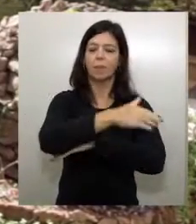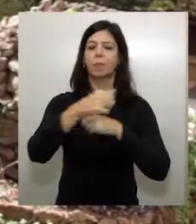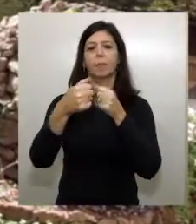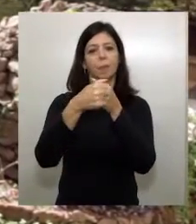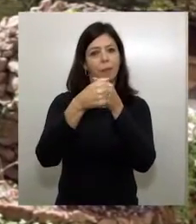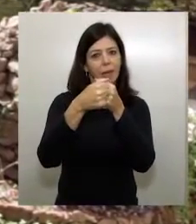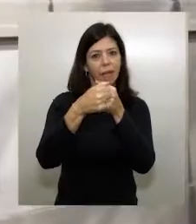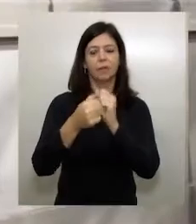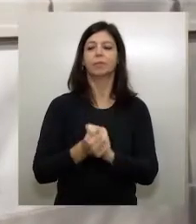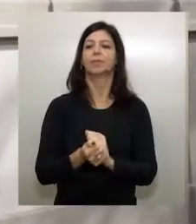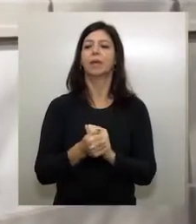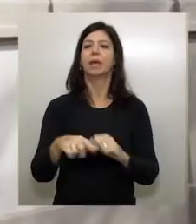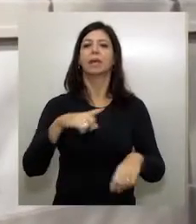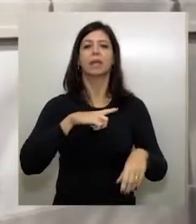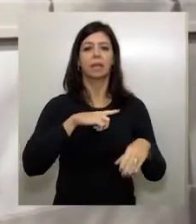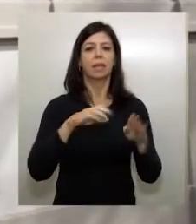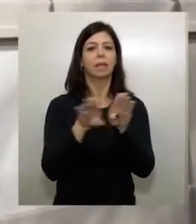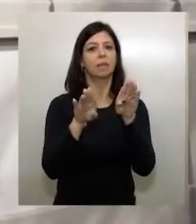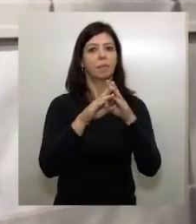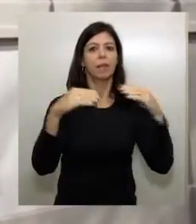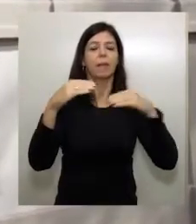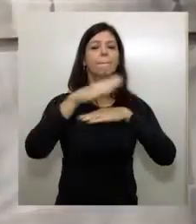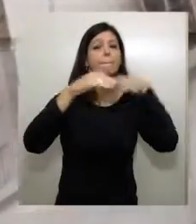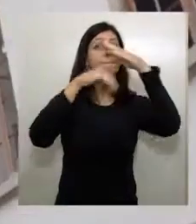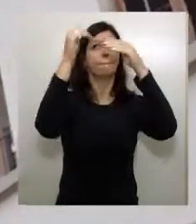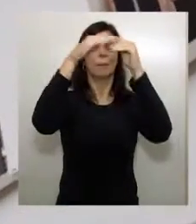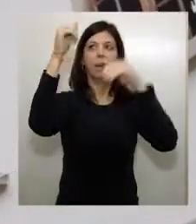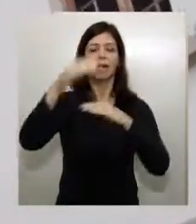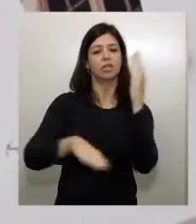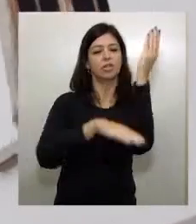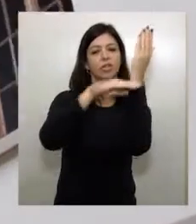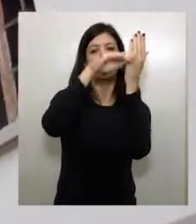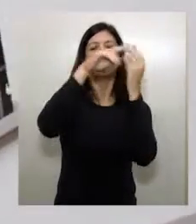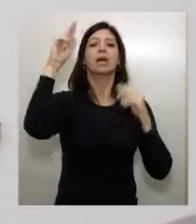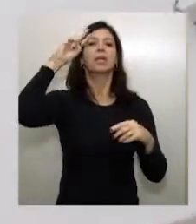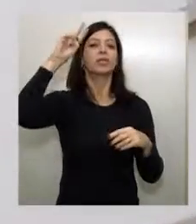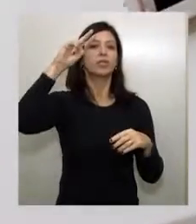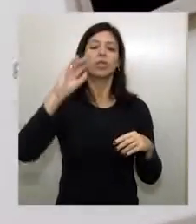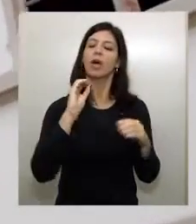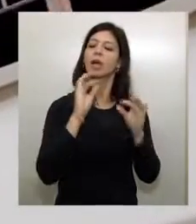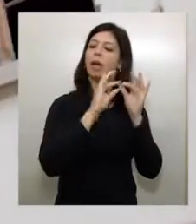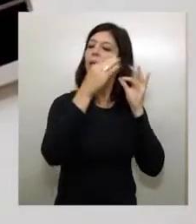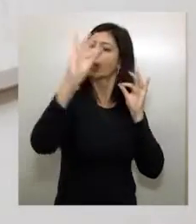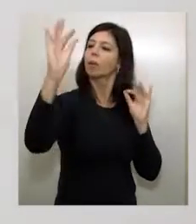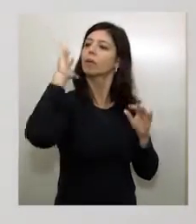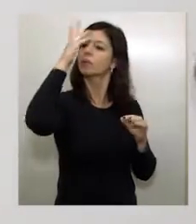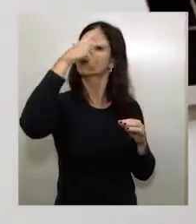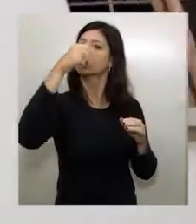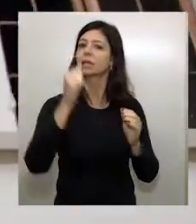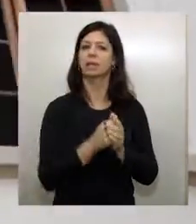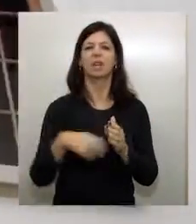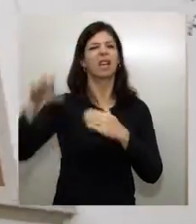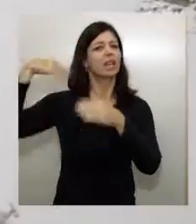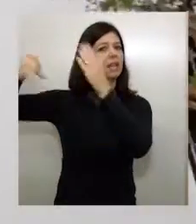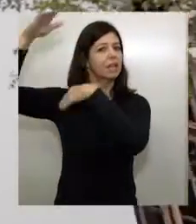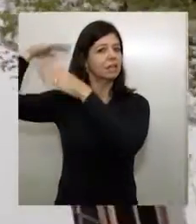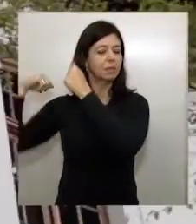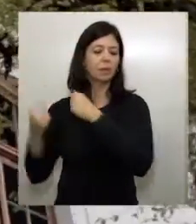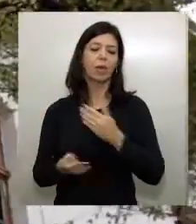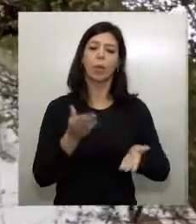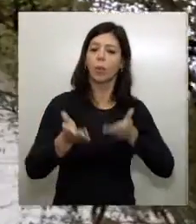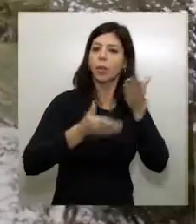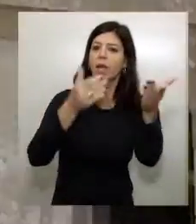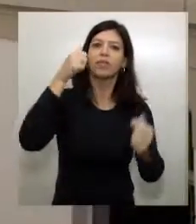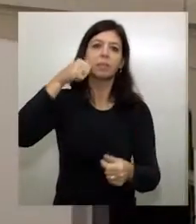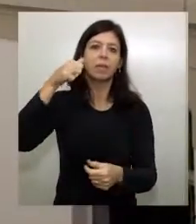Monsenhor Quércia, em outro prédio de história longa e incrível, o Solar Benedita Nogueira, que já foi educandário